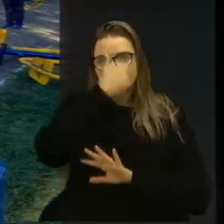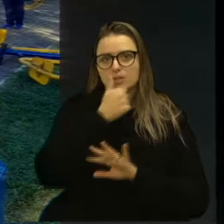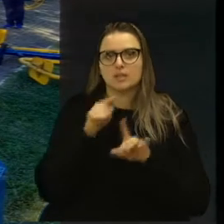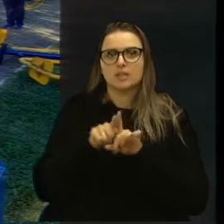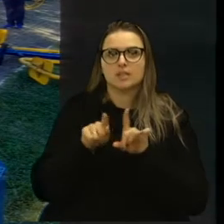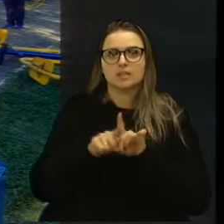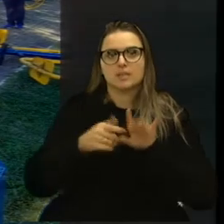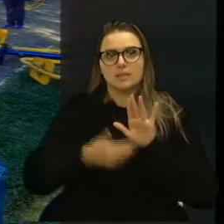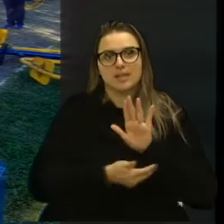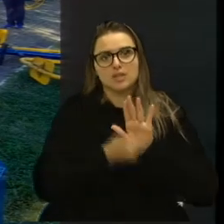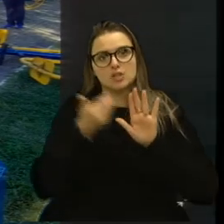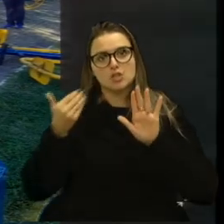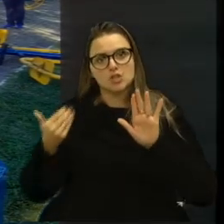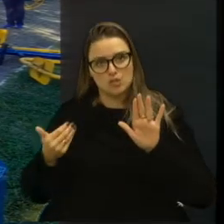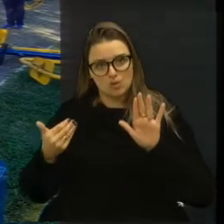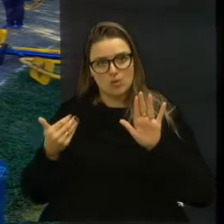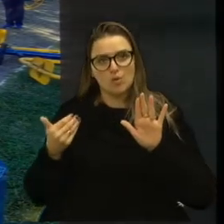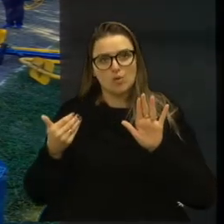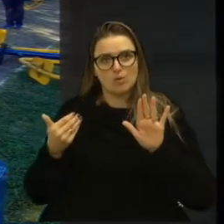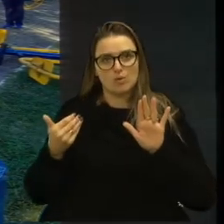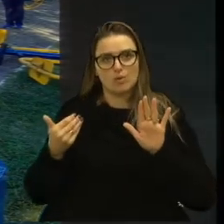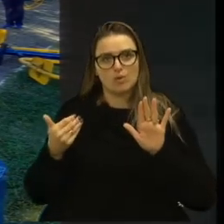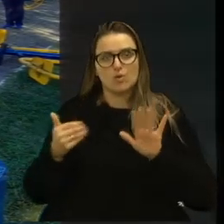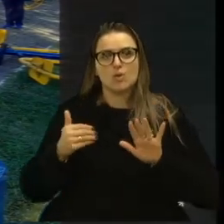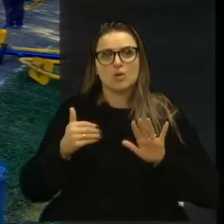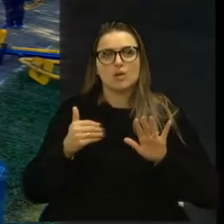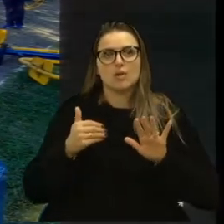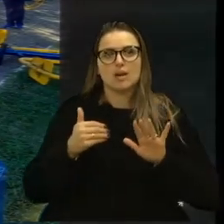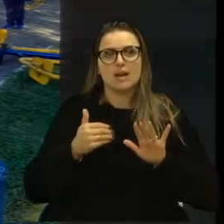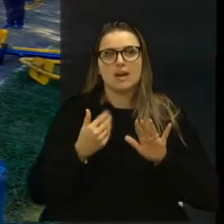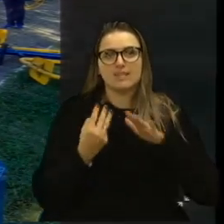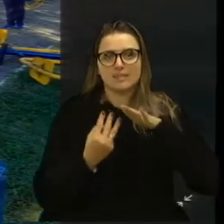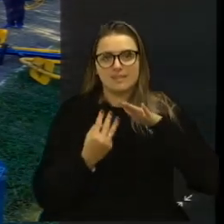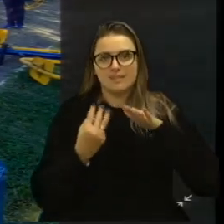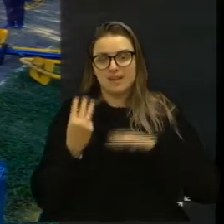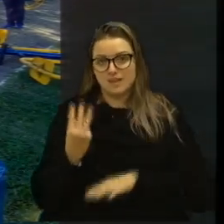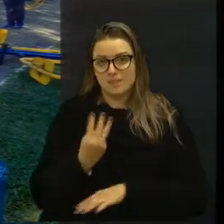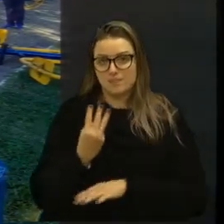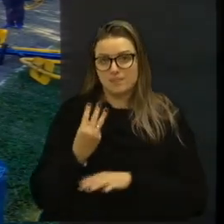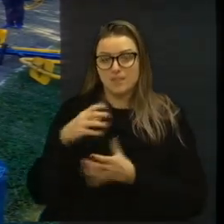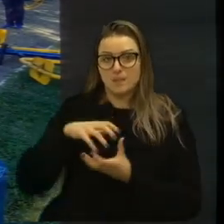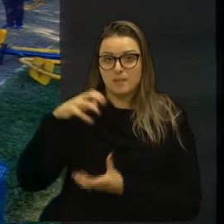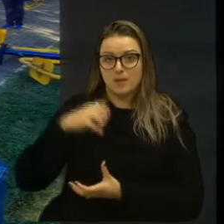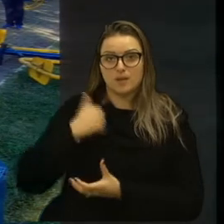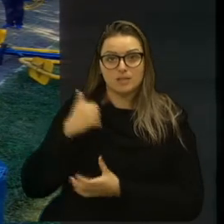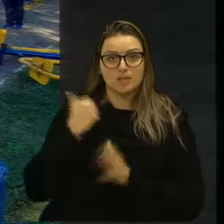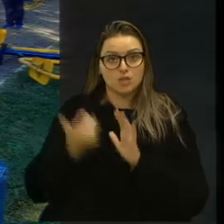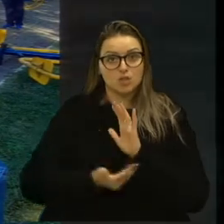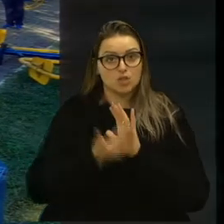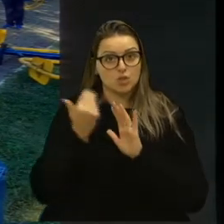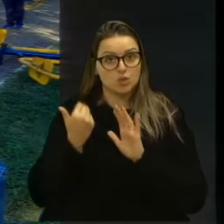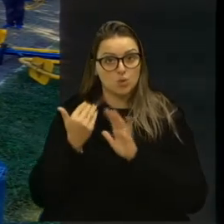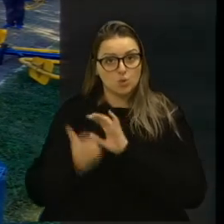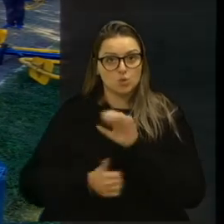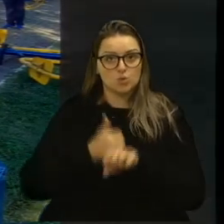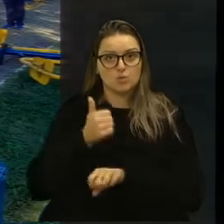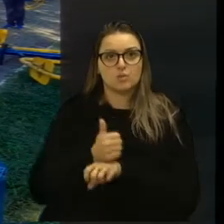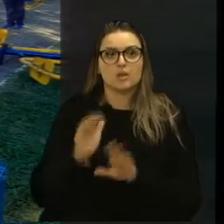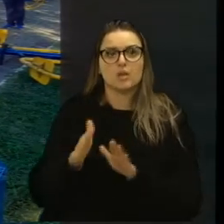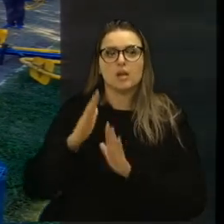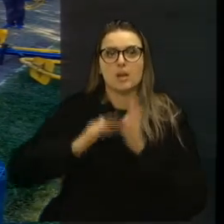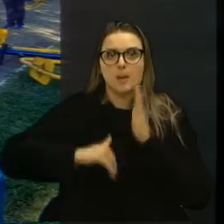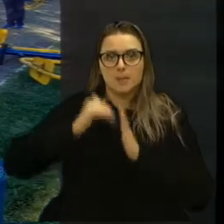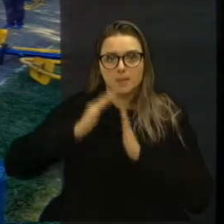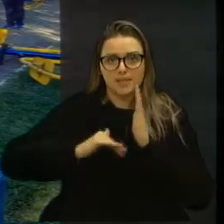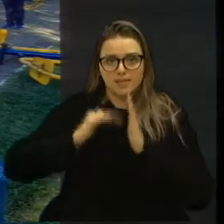retirada dos aparelhos, os aparelhos da terceira idade, da academia, onde está sendo pintado e vai